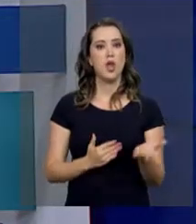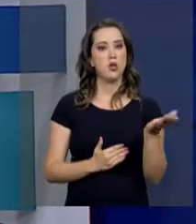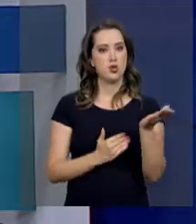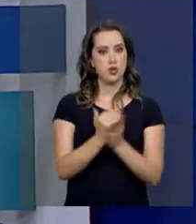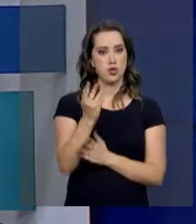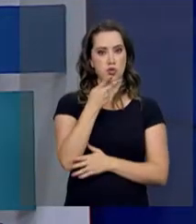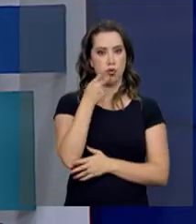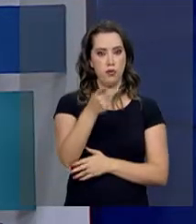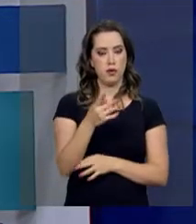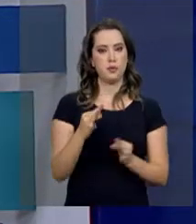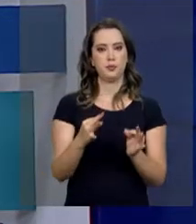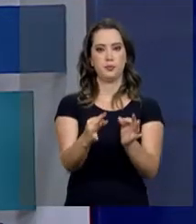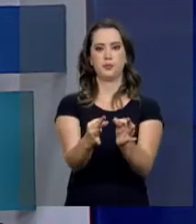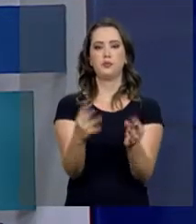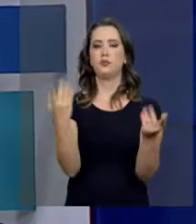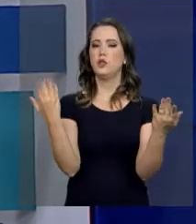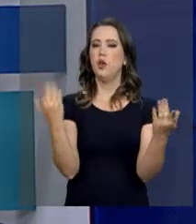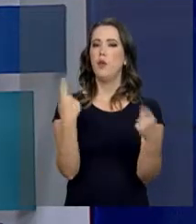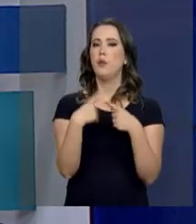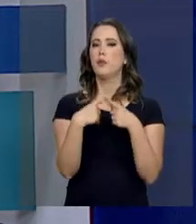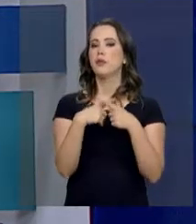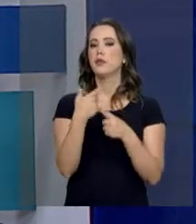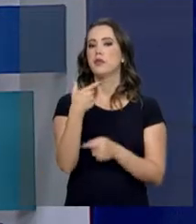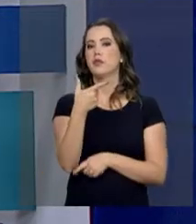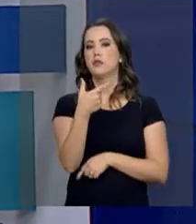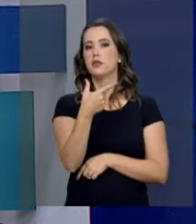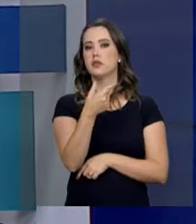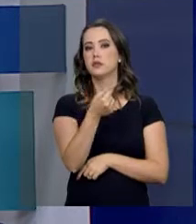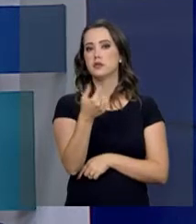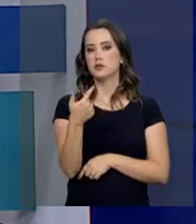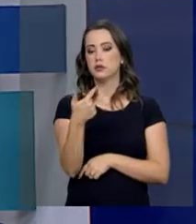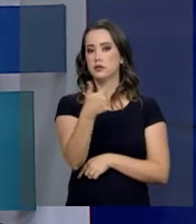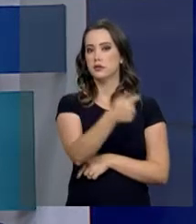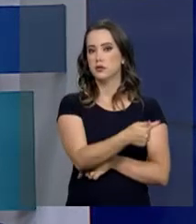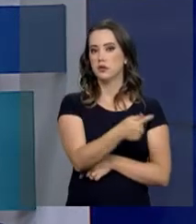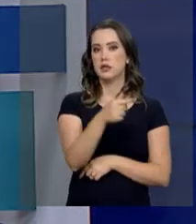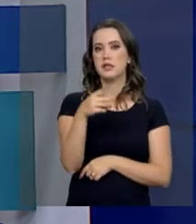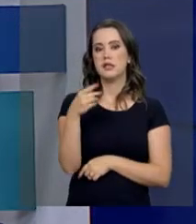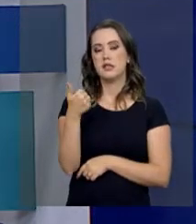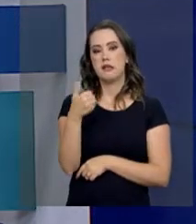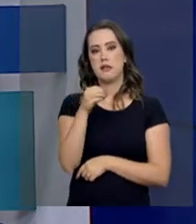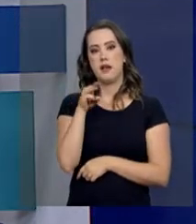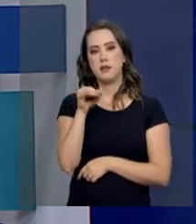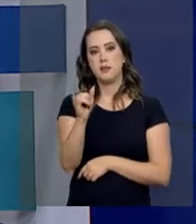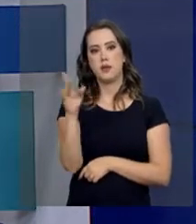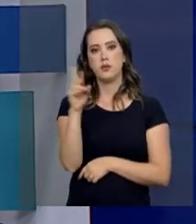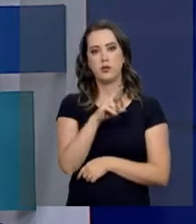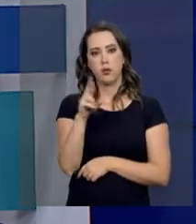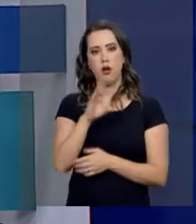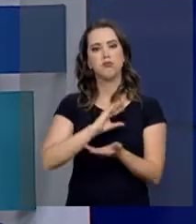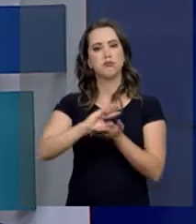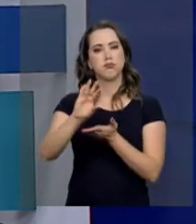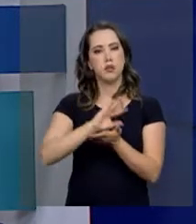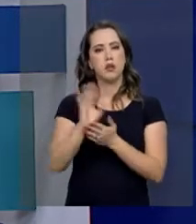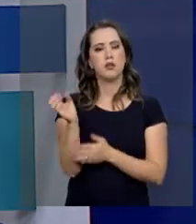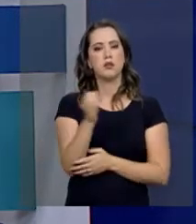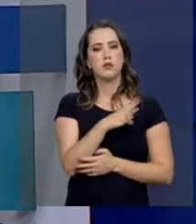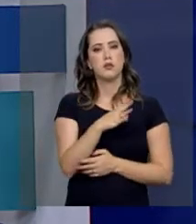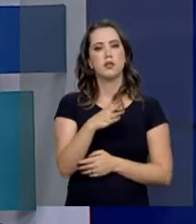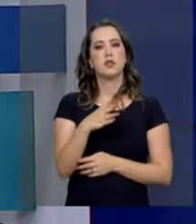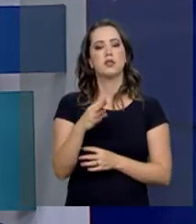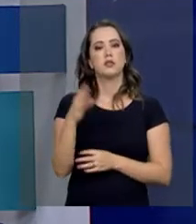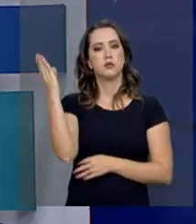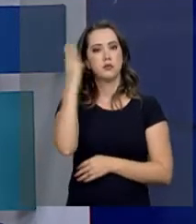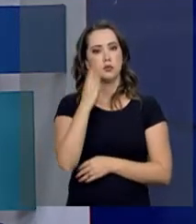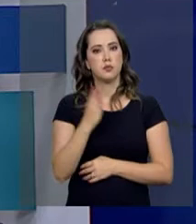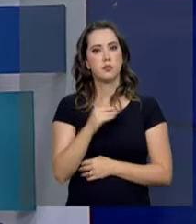continua falando sobre tecnologia, porque em 2017, 10 bilhões de reais foram investidos em inovação no Brasil. Esse